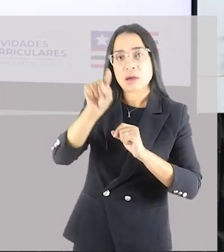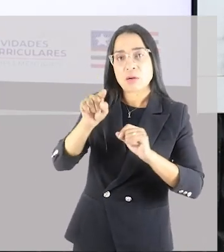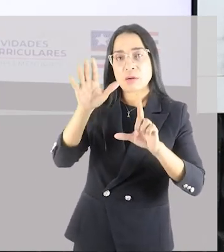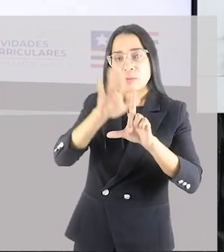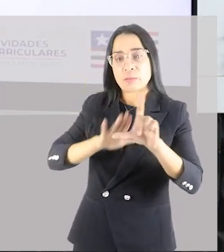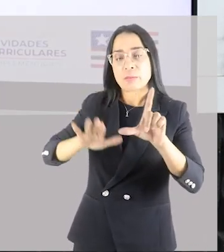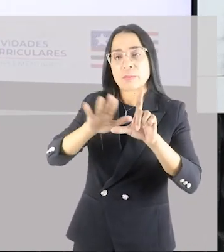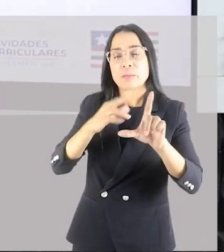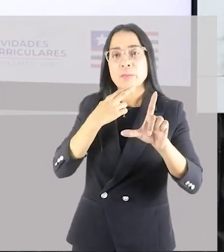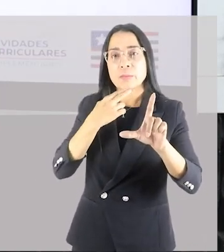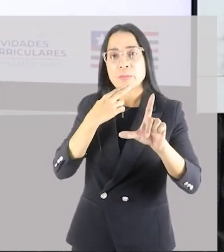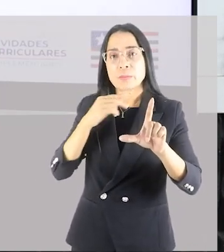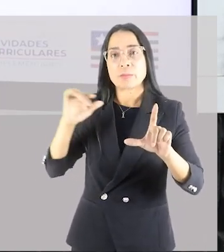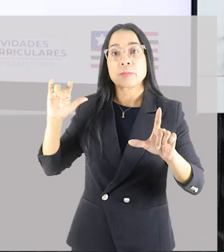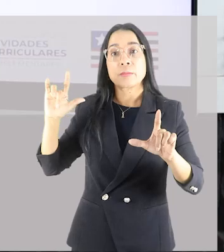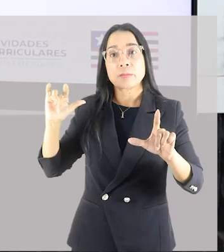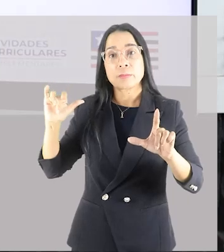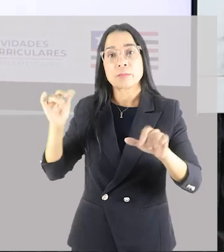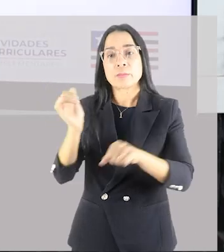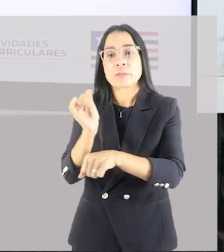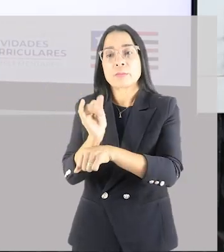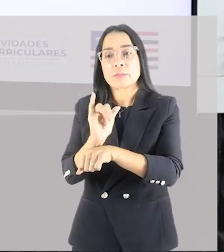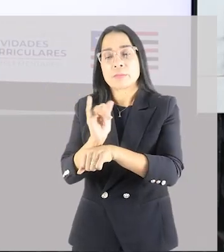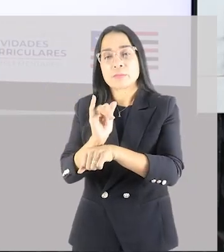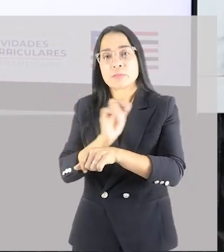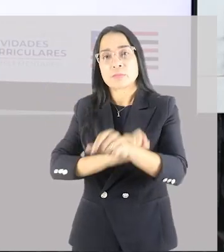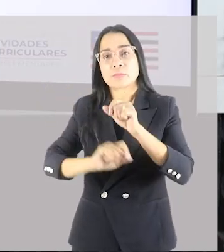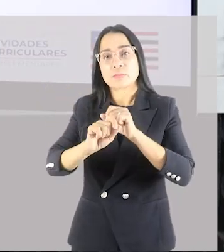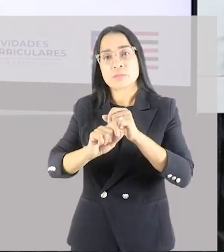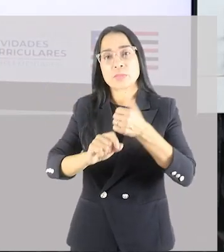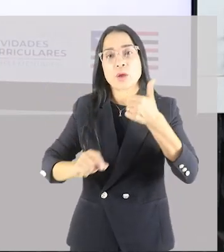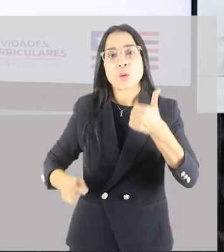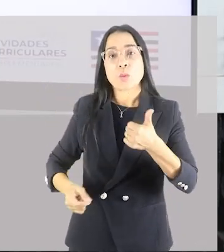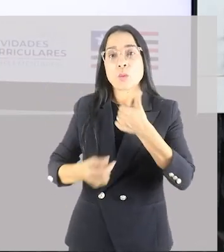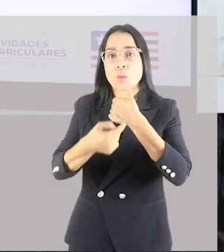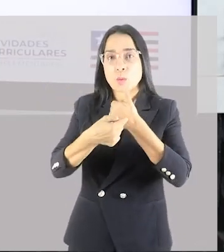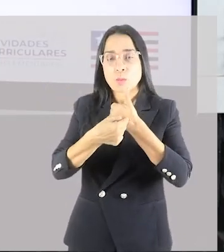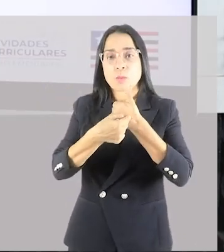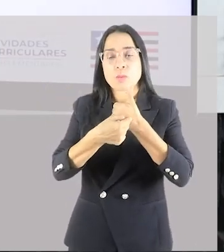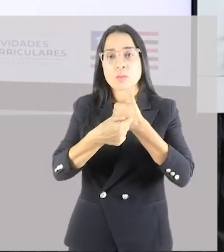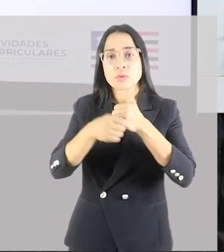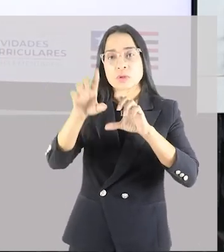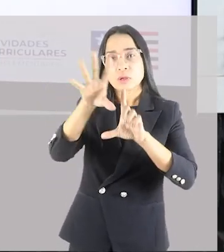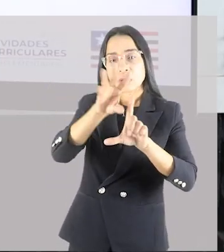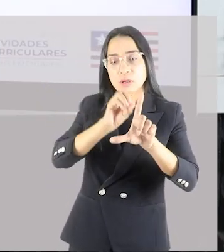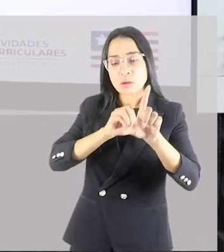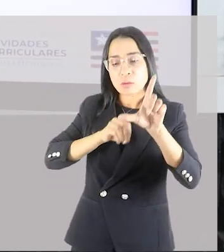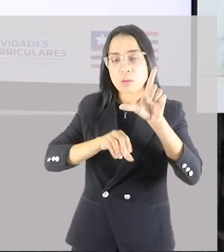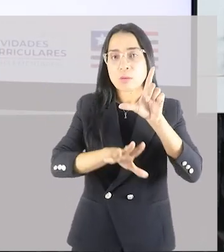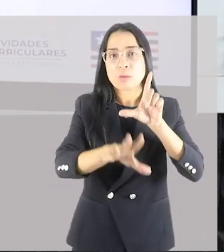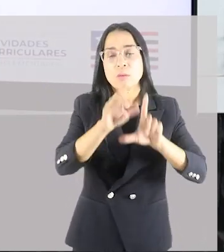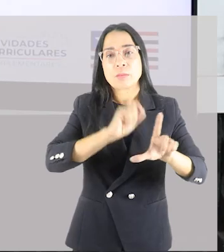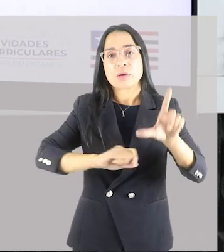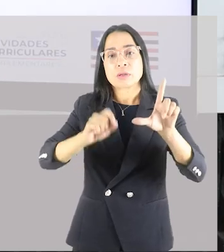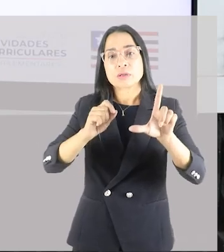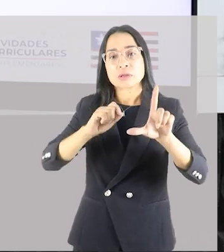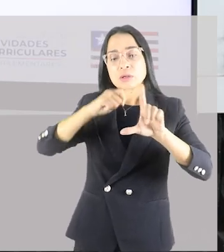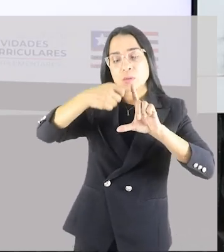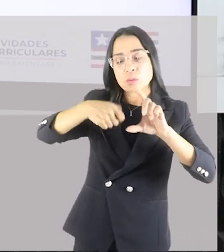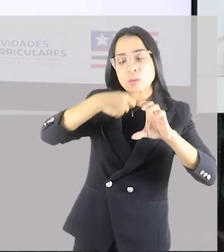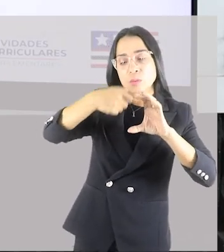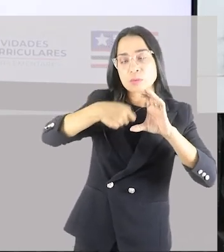Dias. Tem no Instagram, tem no YouTube. Curte as nossas aulas, compartilhem lá os vídeos, beleza?